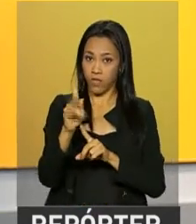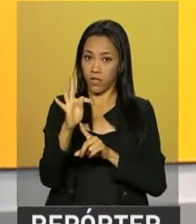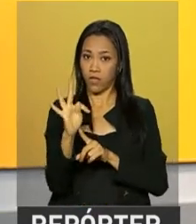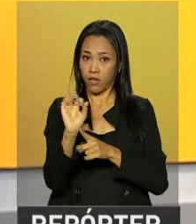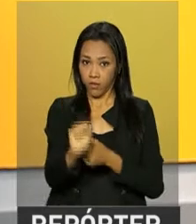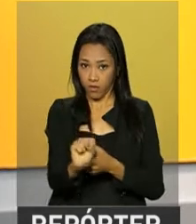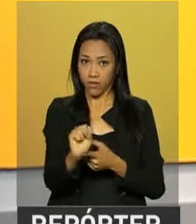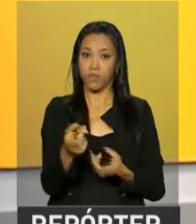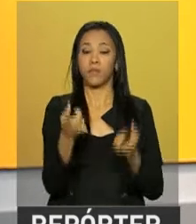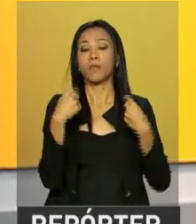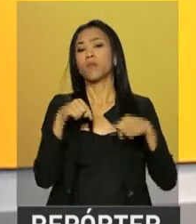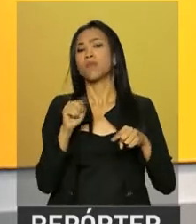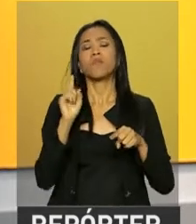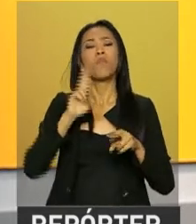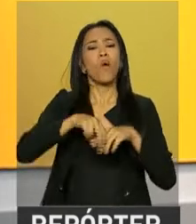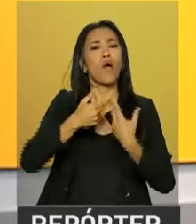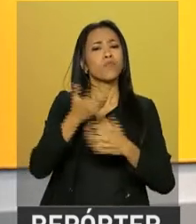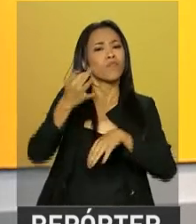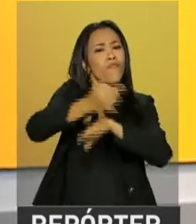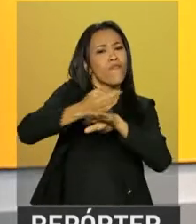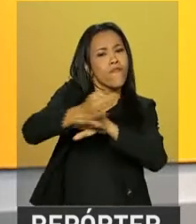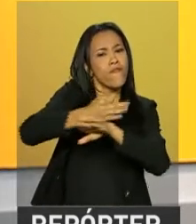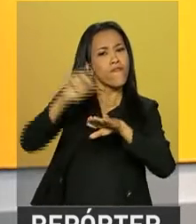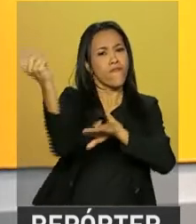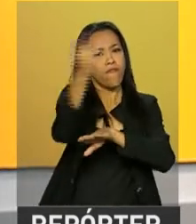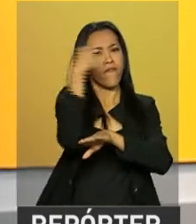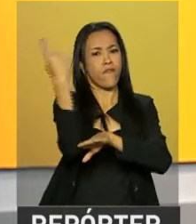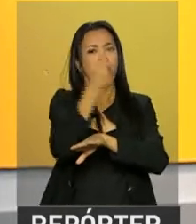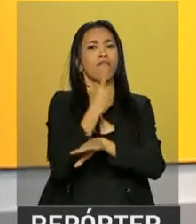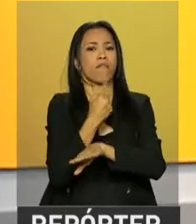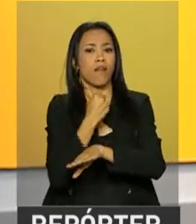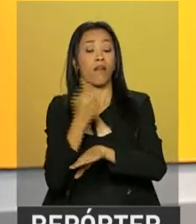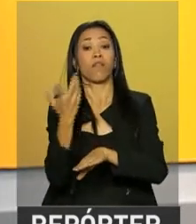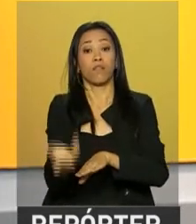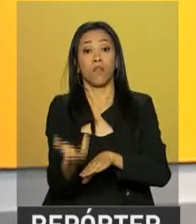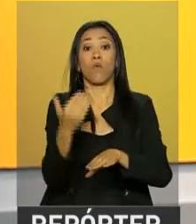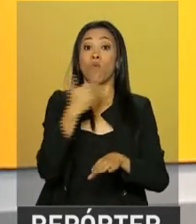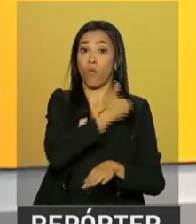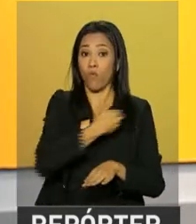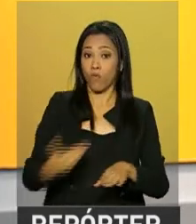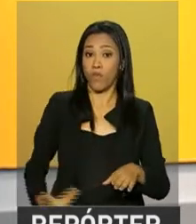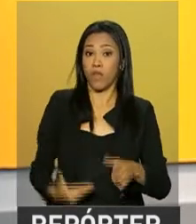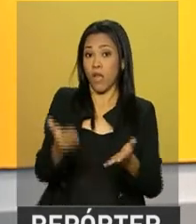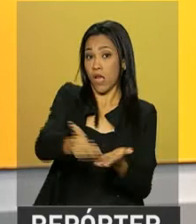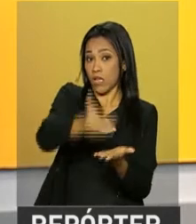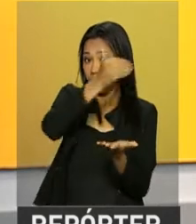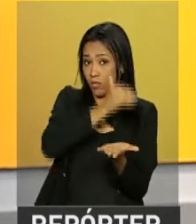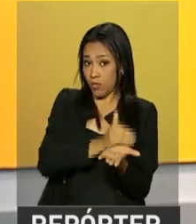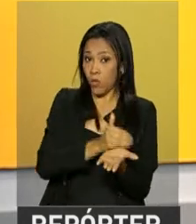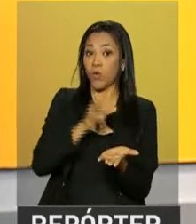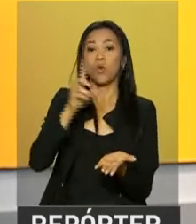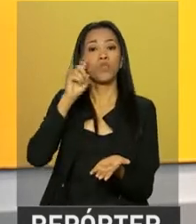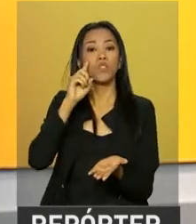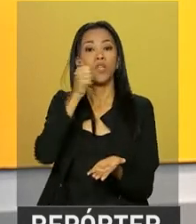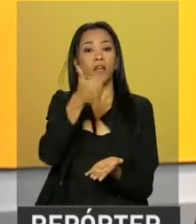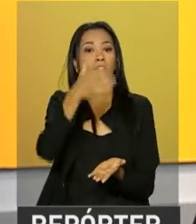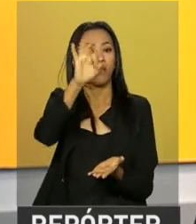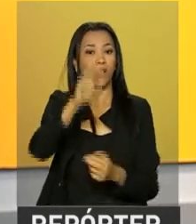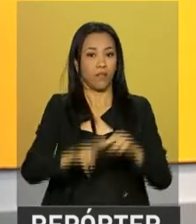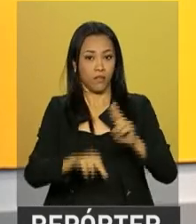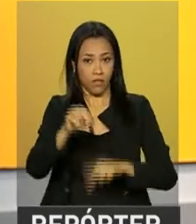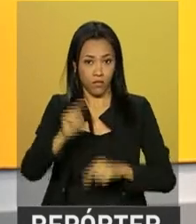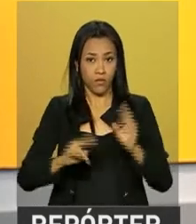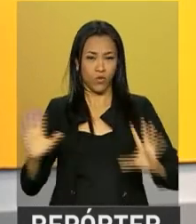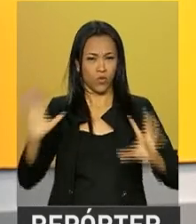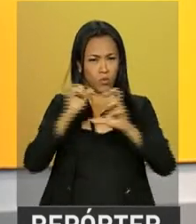FGTS. Por conta do feriado de Corpus Christi, o governo antecipou o saque para o dia 10 de junho. Um total de